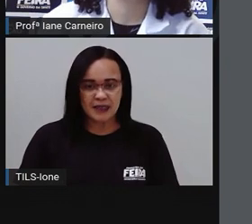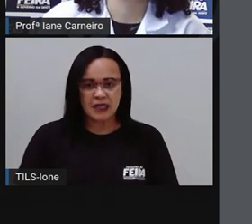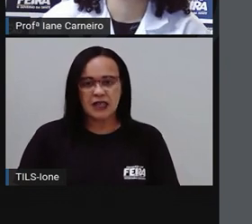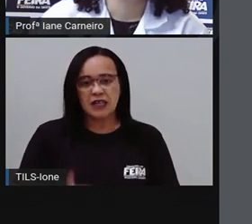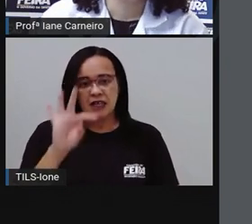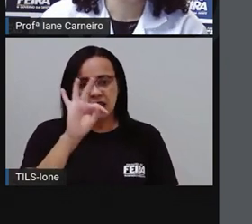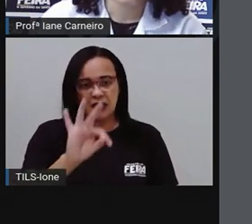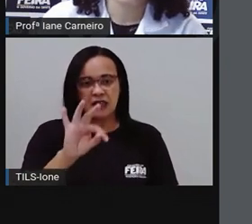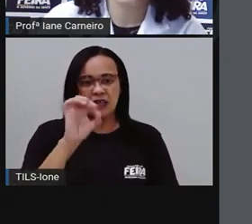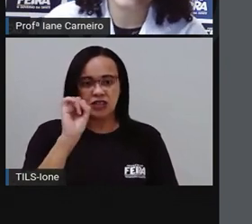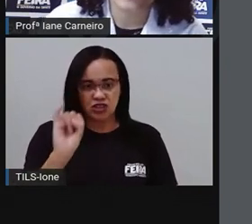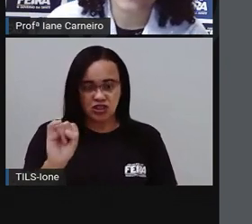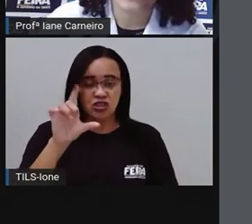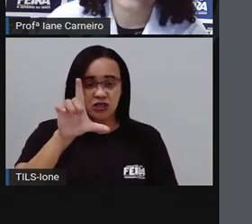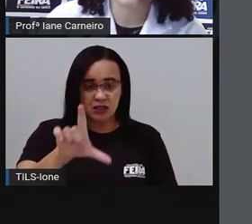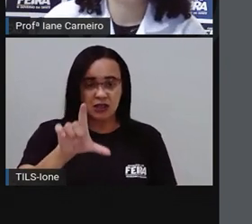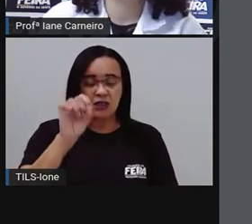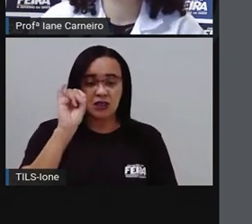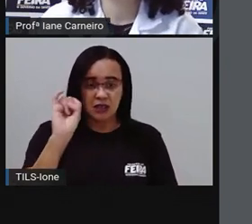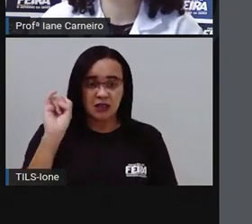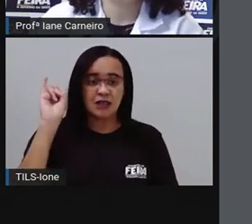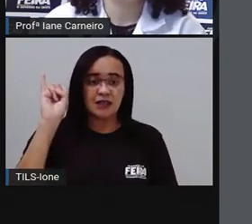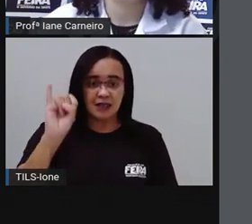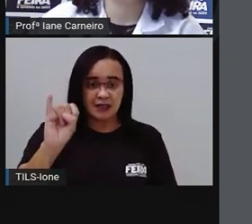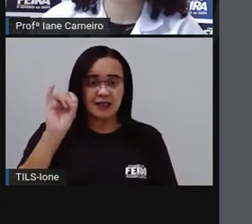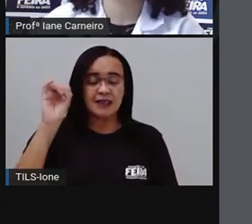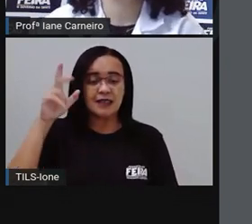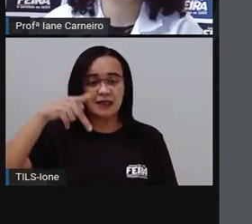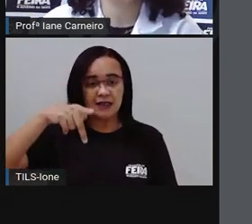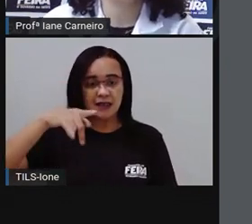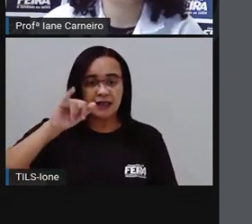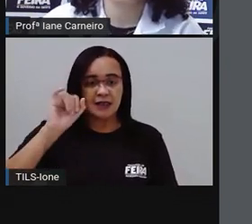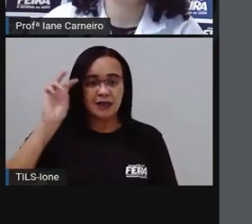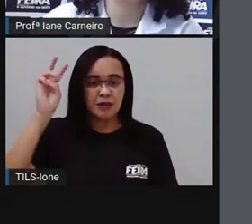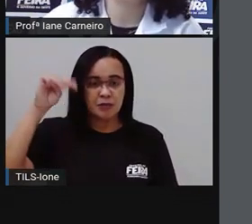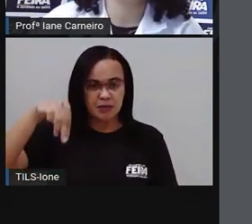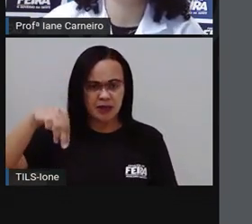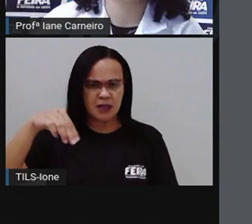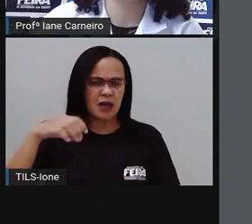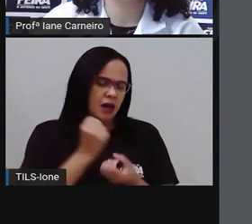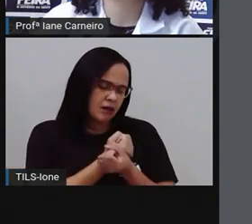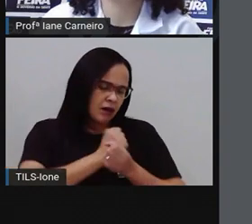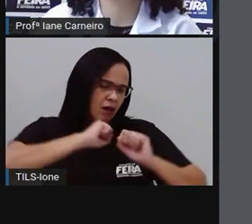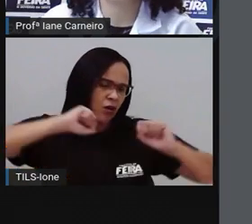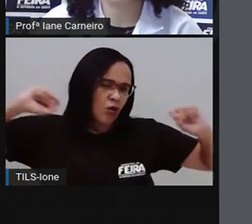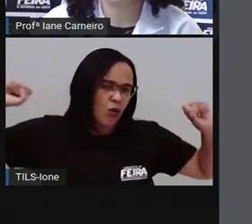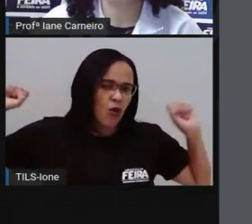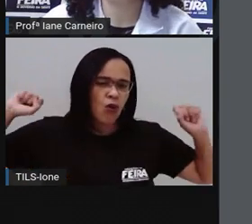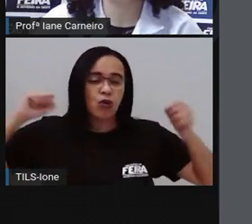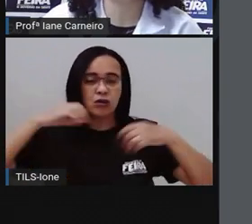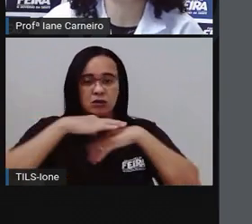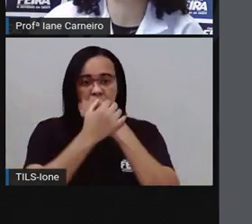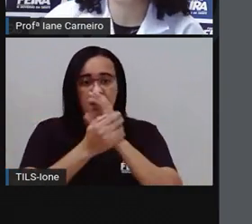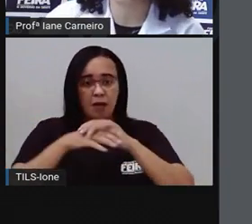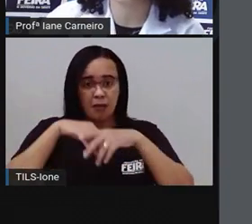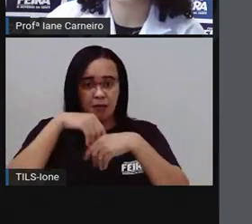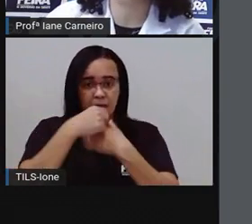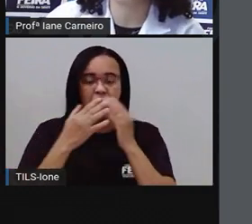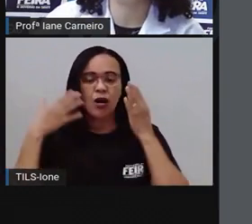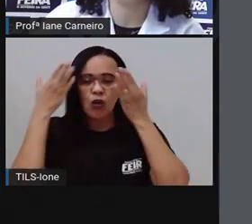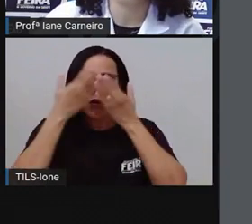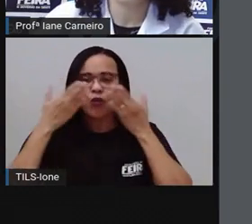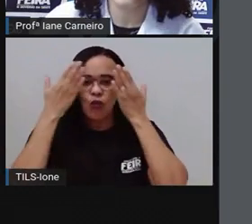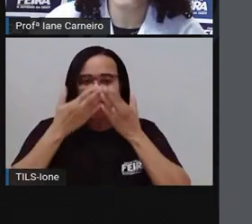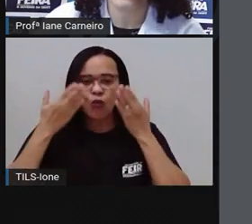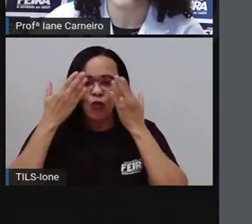Tchilimpim. Logo que acorda, Tchilimpim lava as mãozinhas e o rosto, pinteia os cabelos e toma seu café da